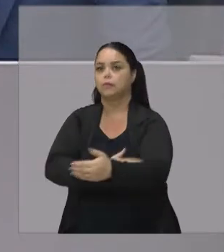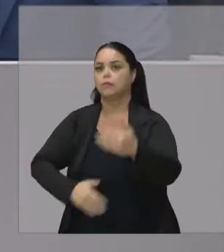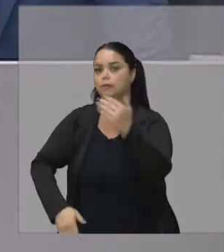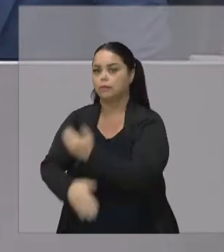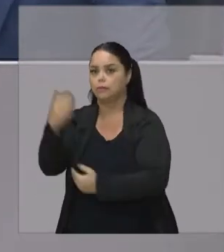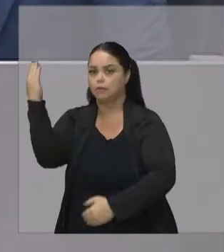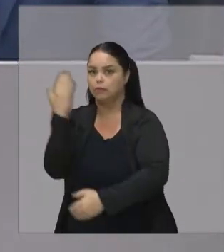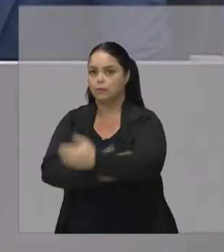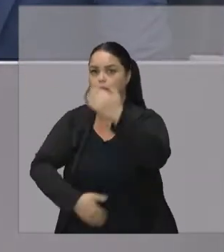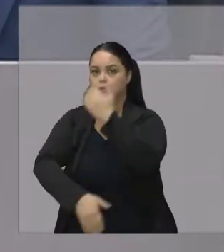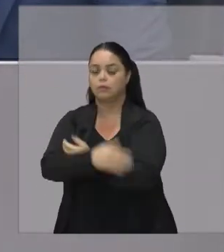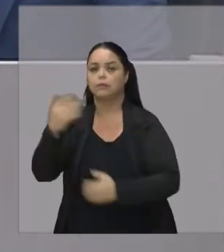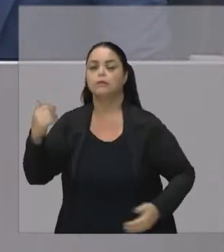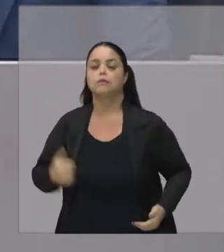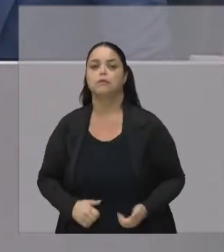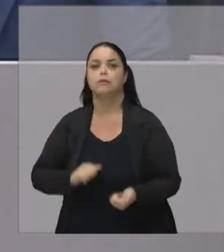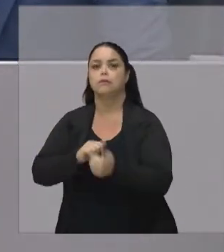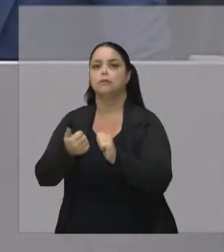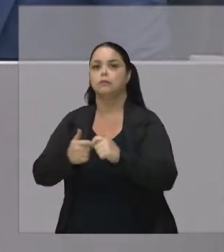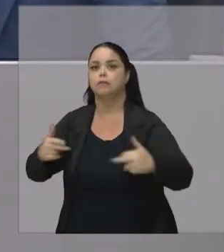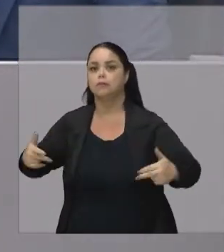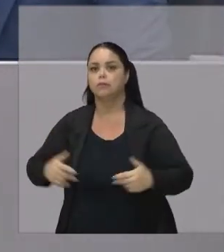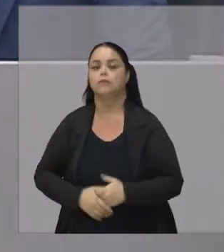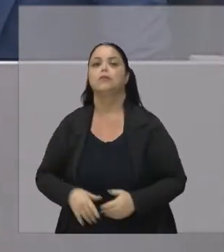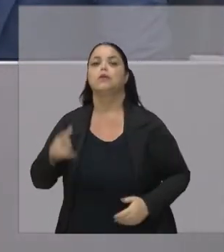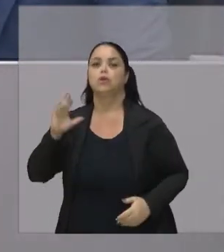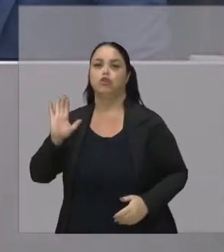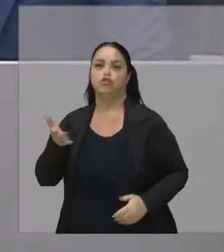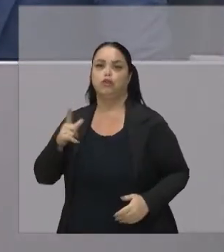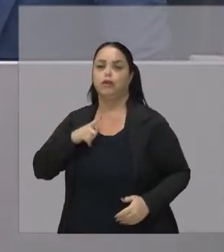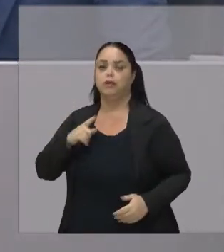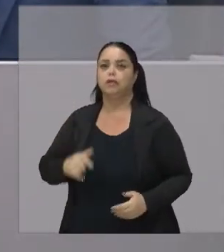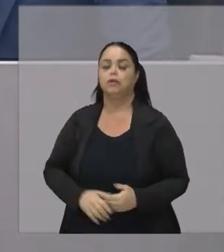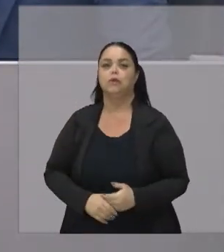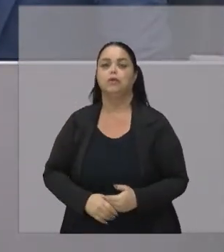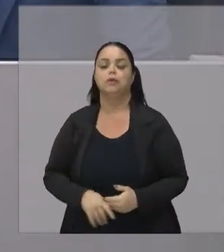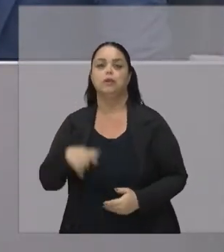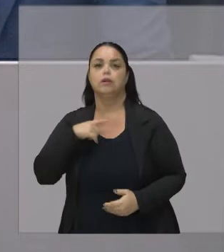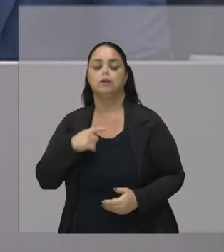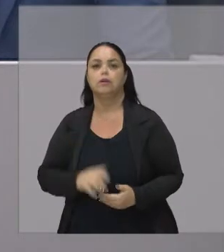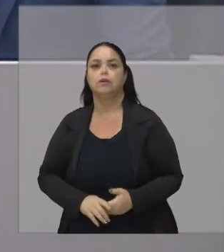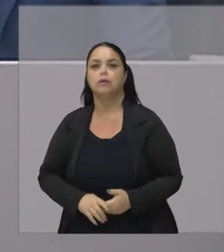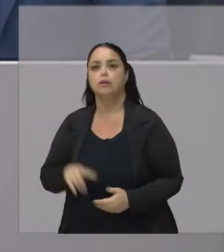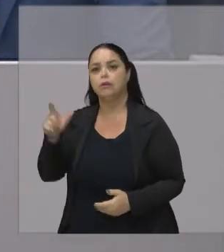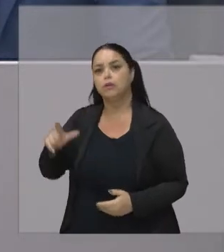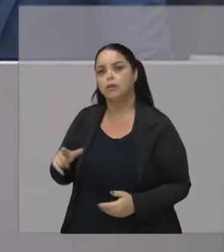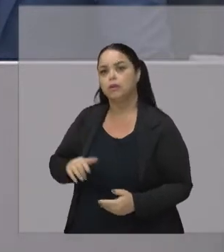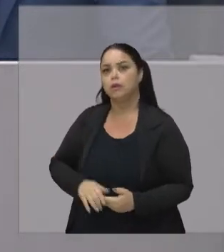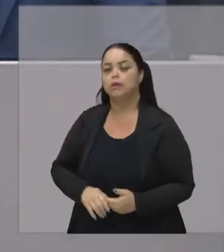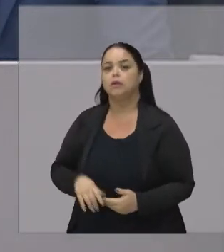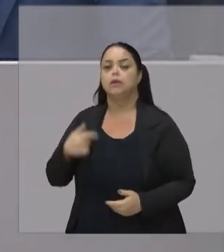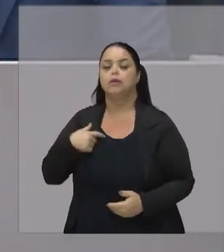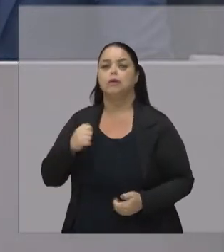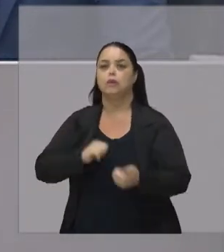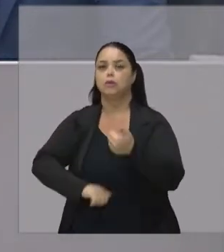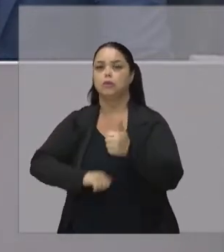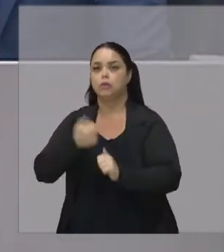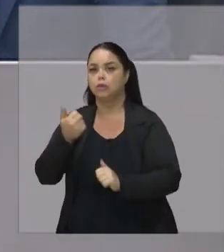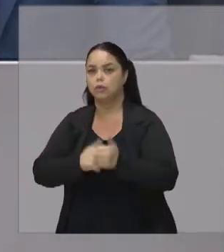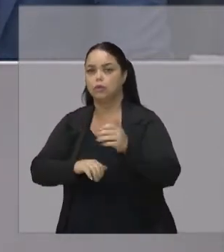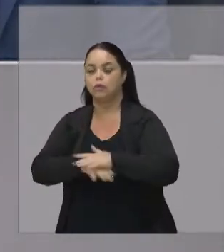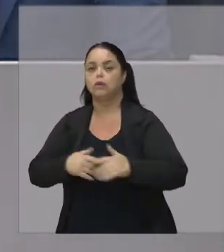comigo Ele Já esteve nas escolas Onde nós Onde nós Trabalhamos O programa Escolativa Que é um programa